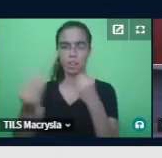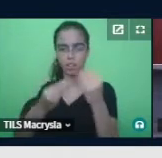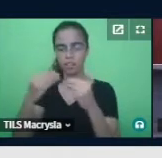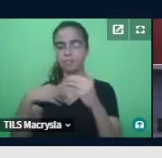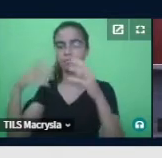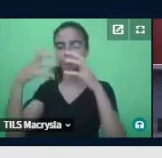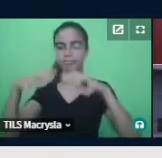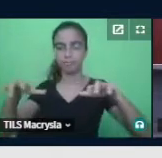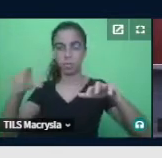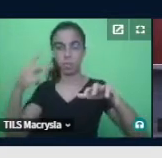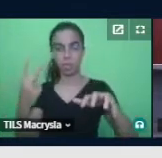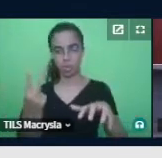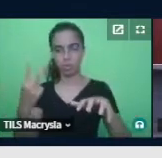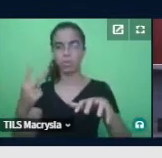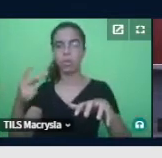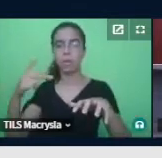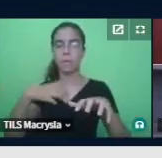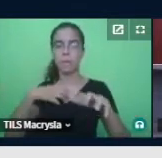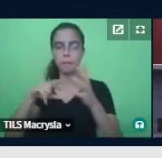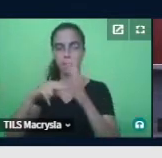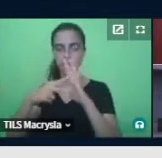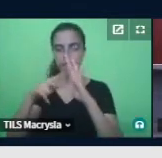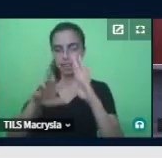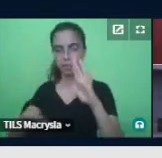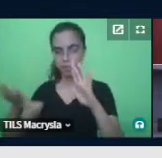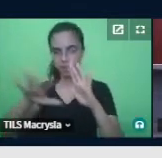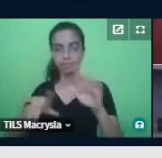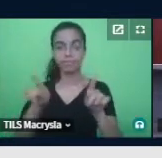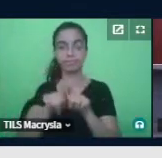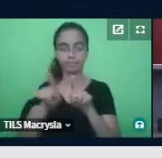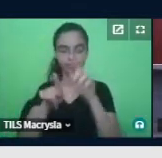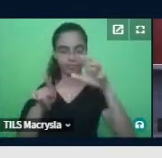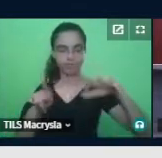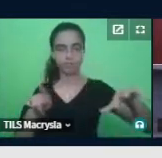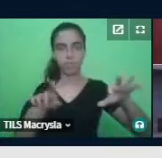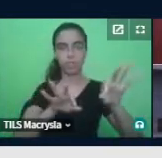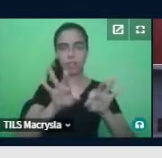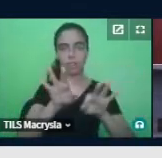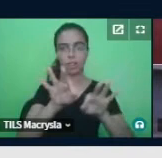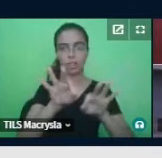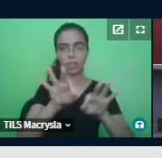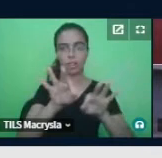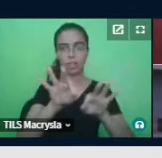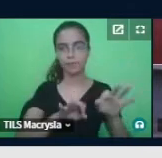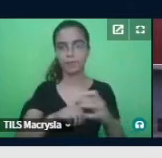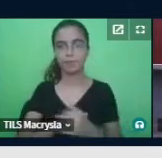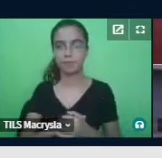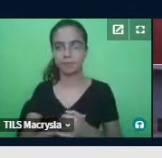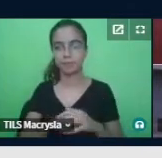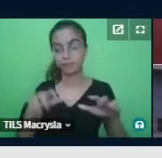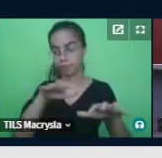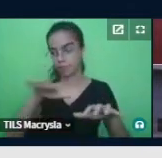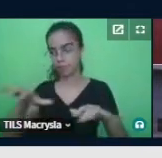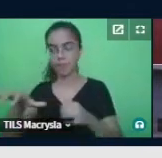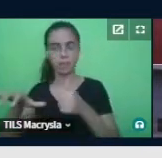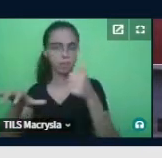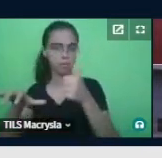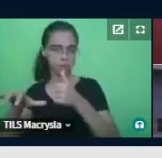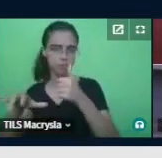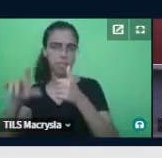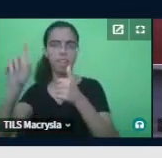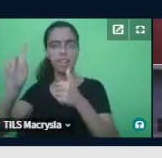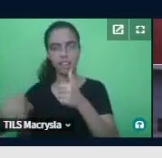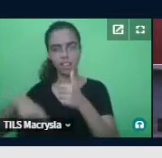pragmática e competência organizacional, né, o uso da língua. Então a competência pragmática, ela é